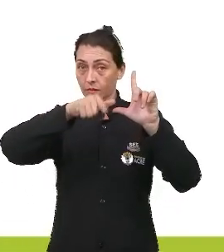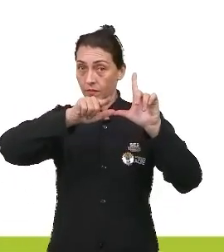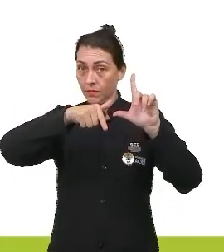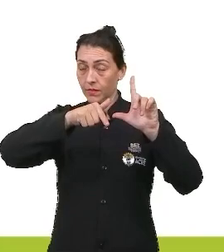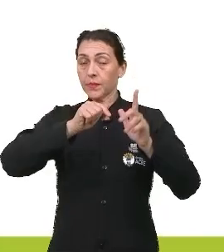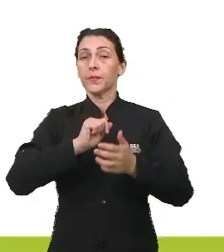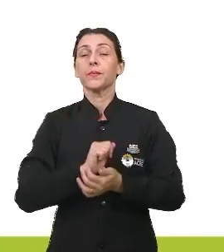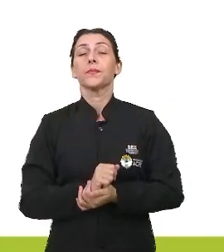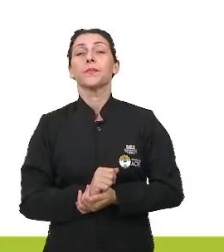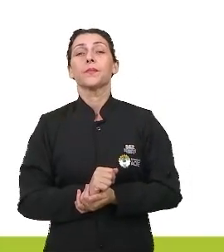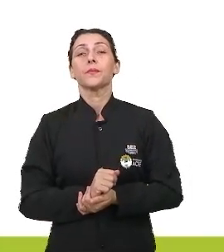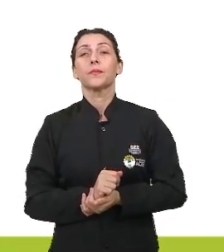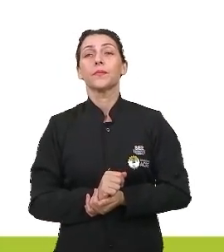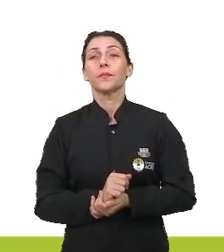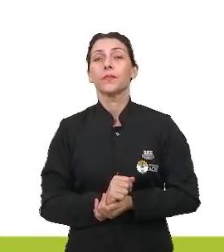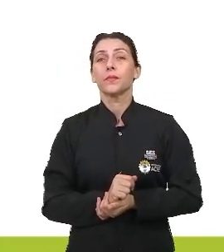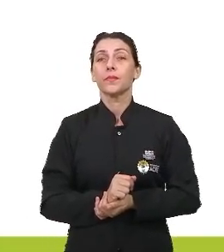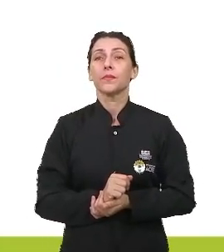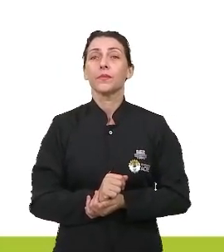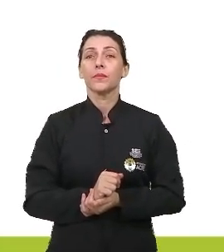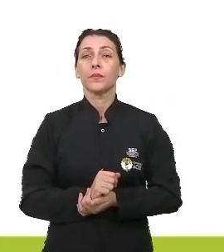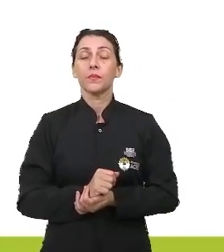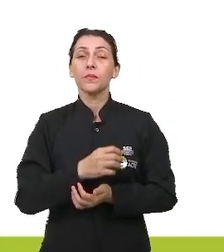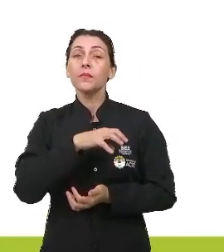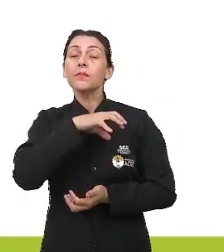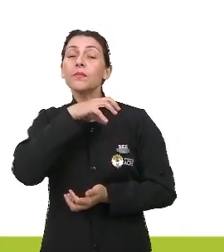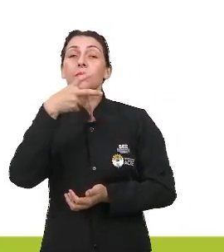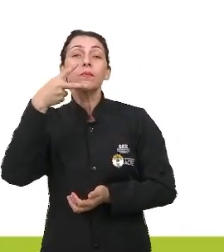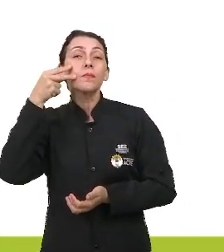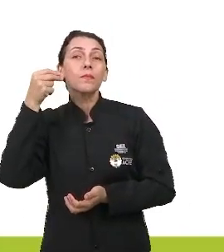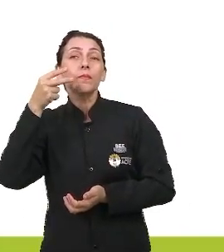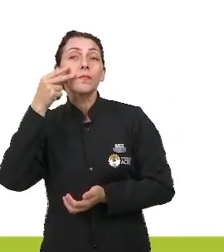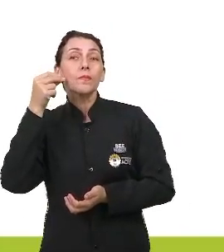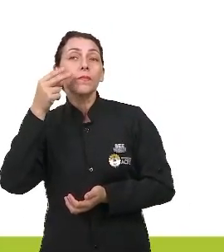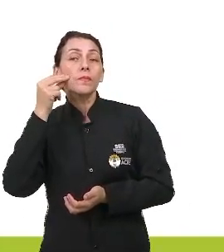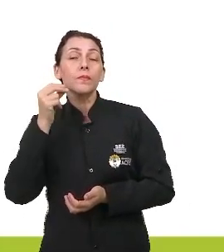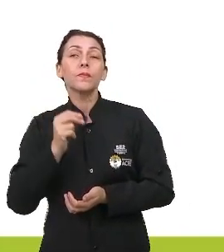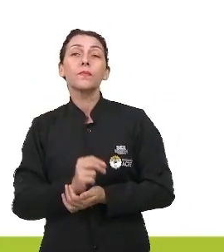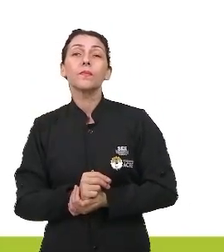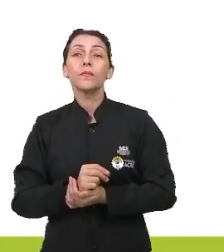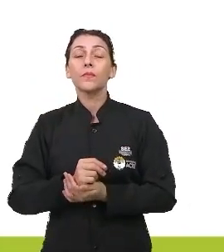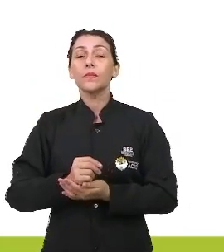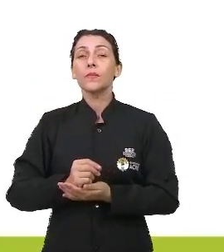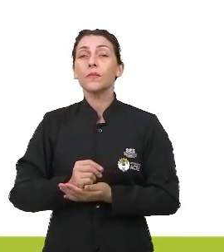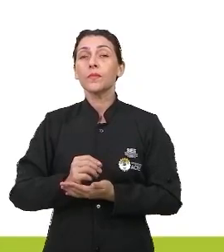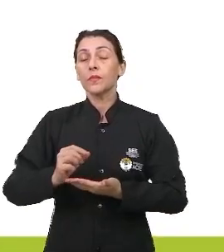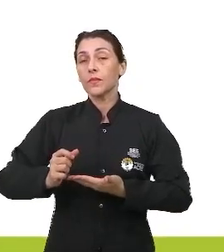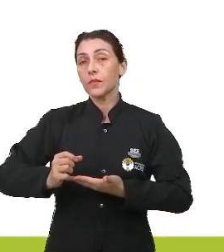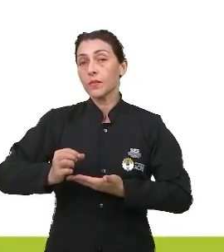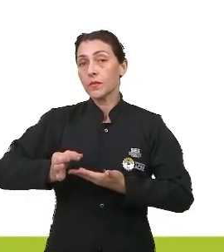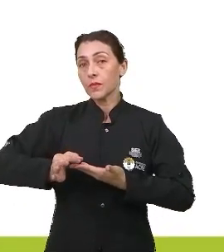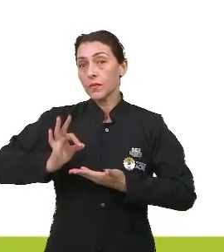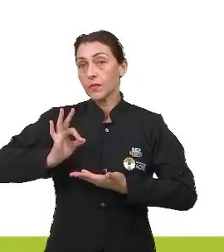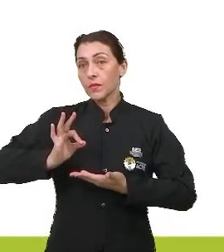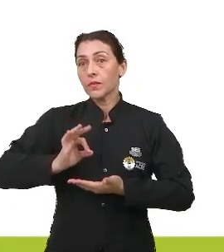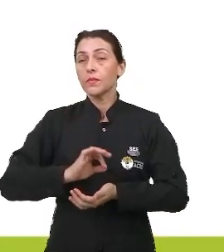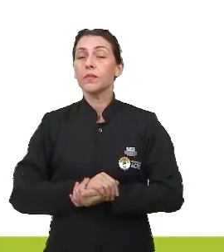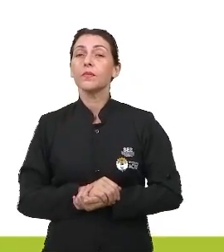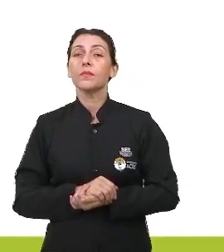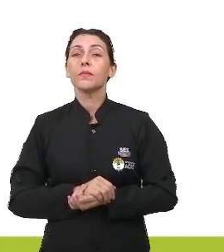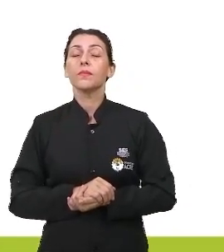Temos aí no primeiro quadrinho o Garfield e uma xícara, né, que a gente percebe aí.